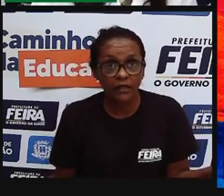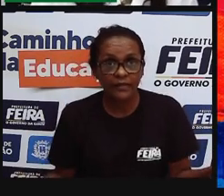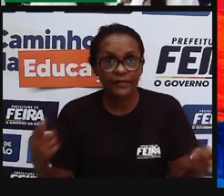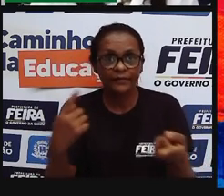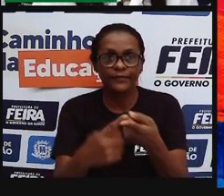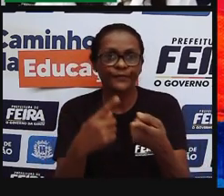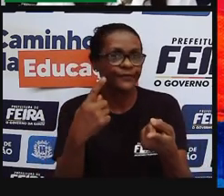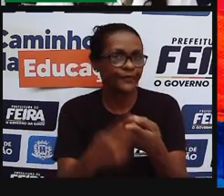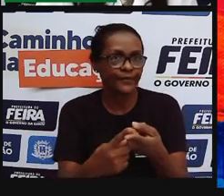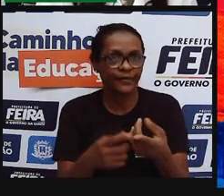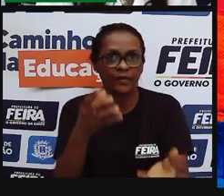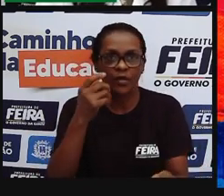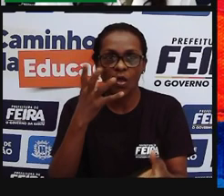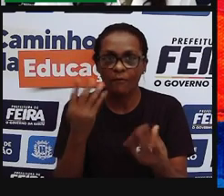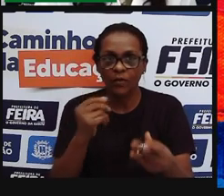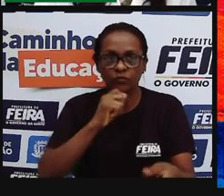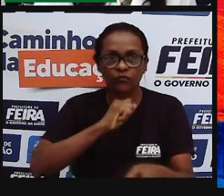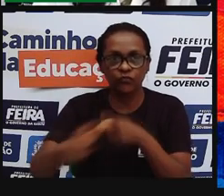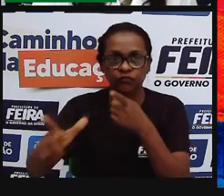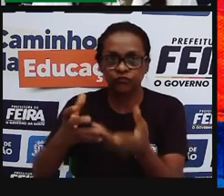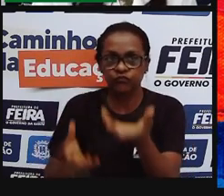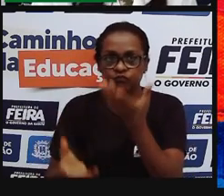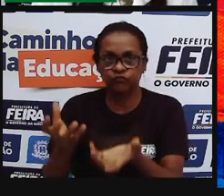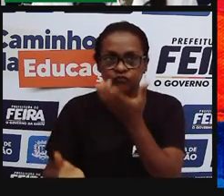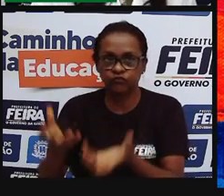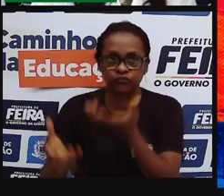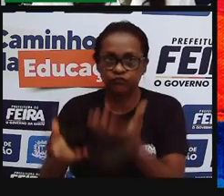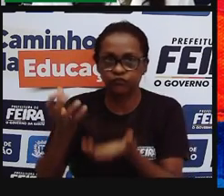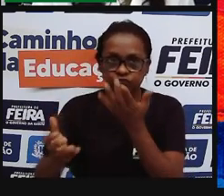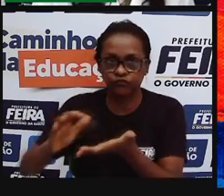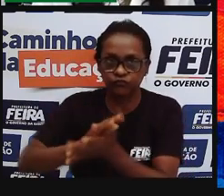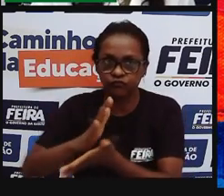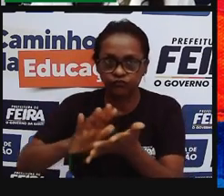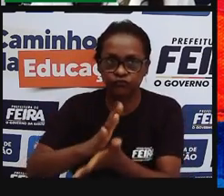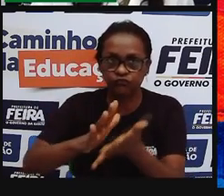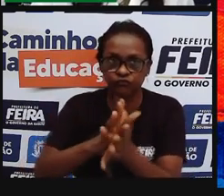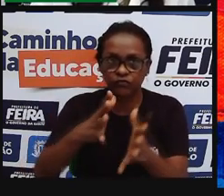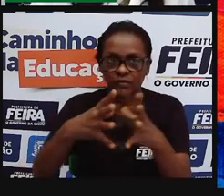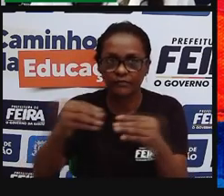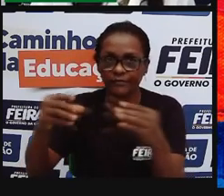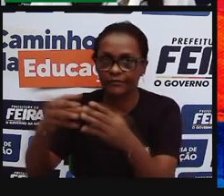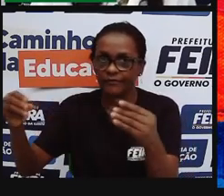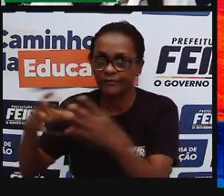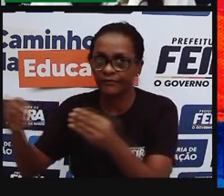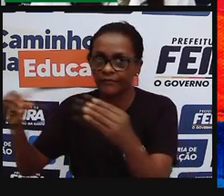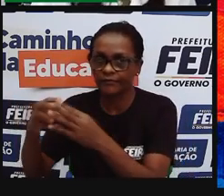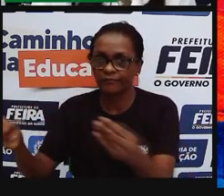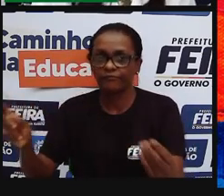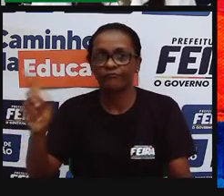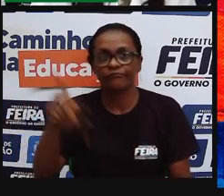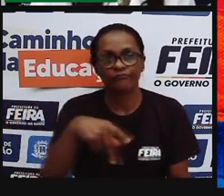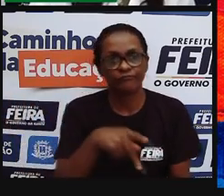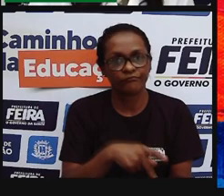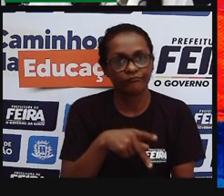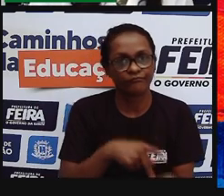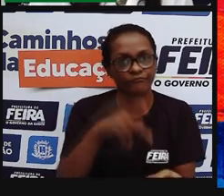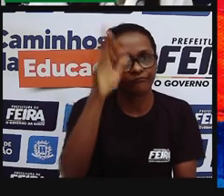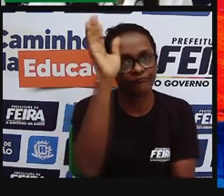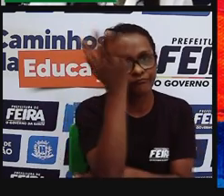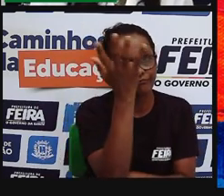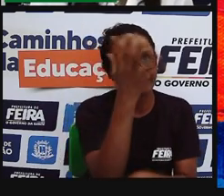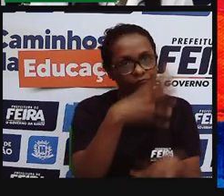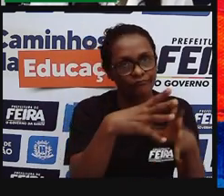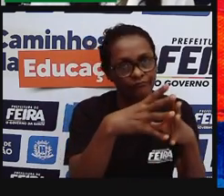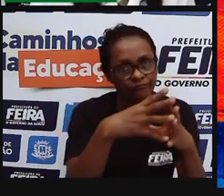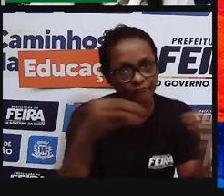a essas queimadas, a esse avanço, né, do agronegócio nessas regiões que deveriam estar sendo preservadas, que deveriam estar